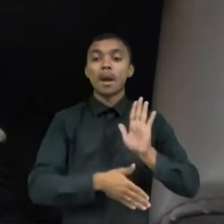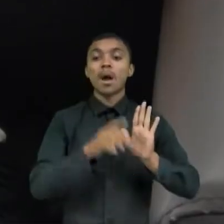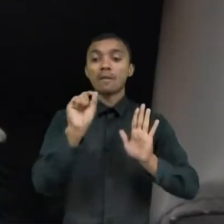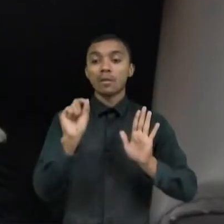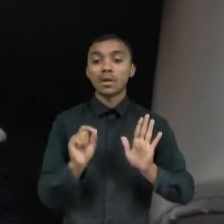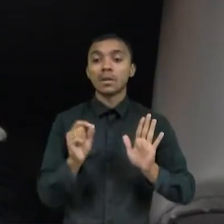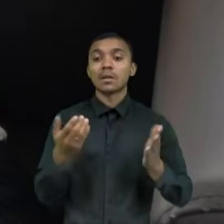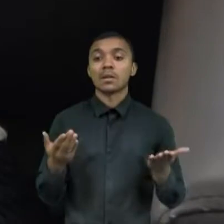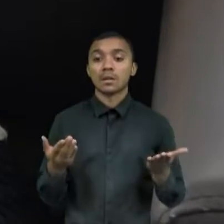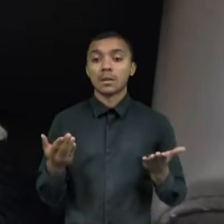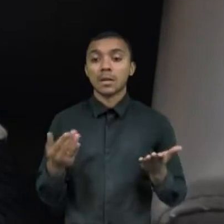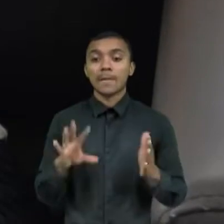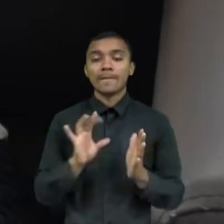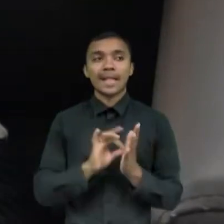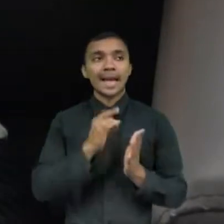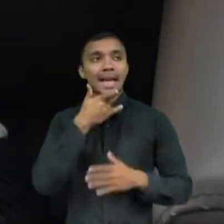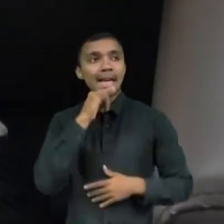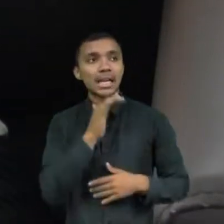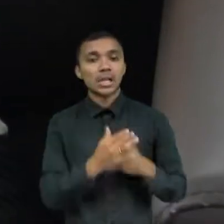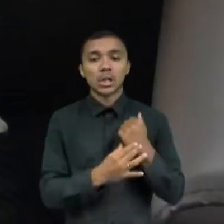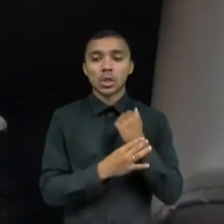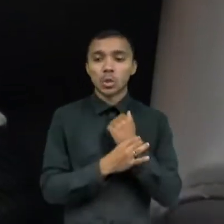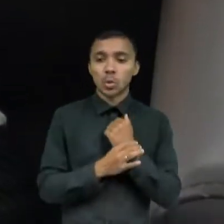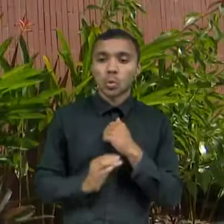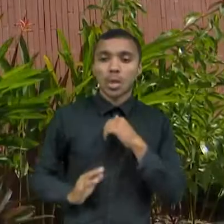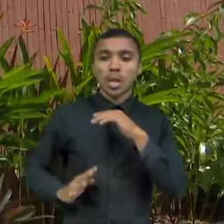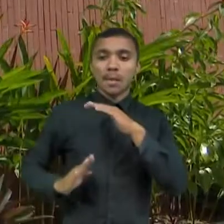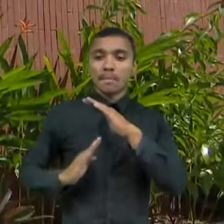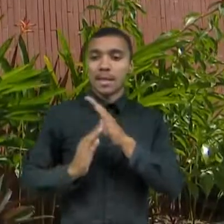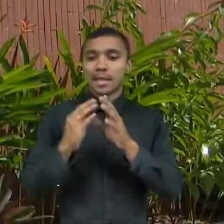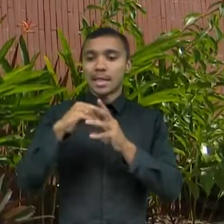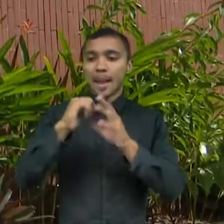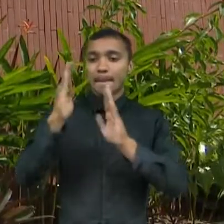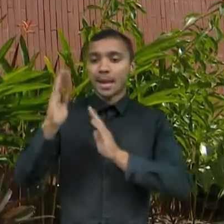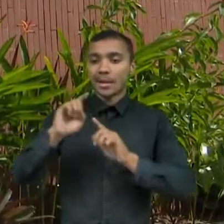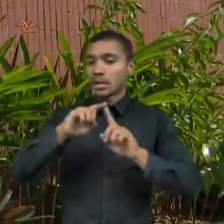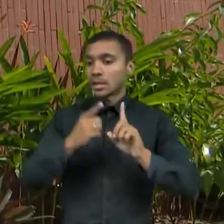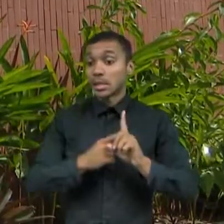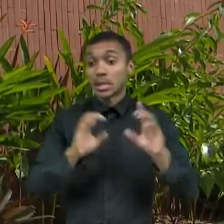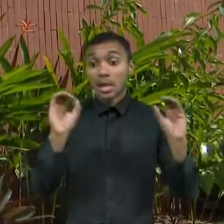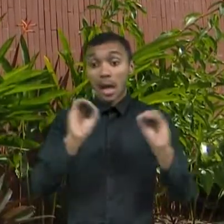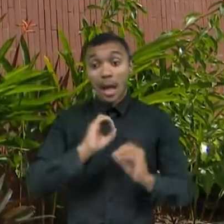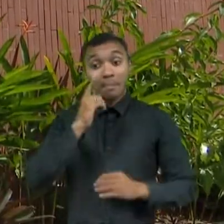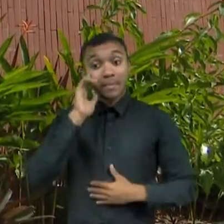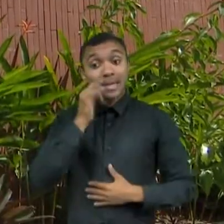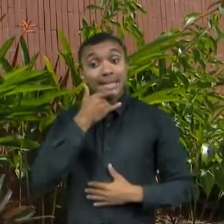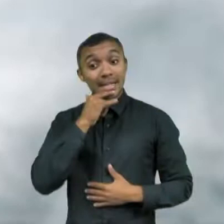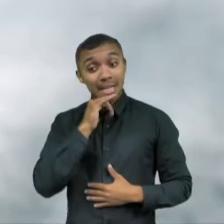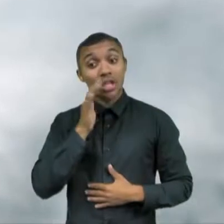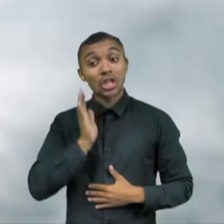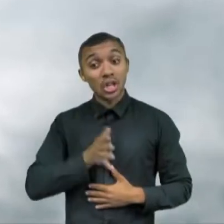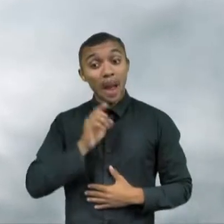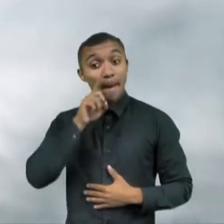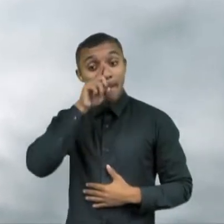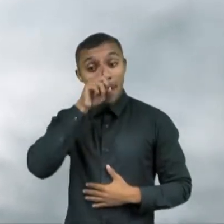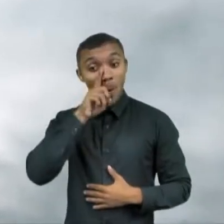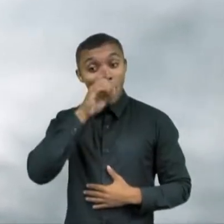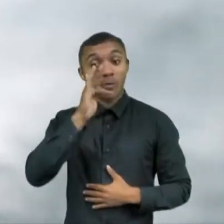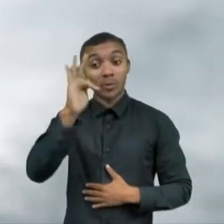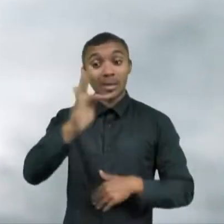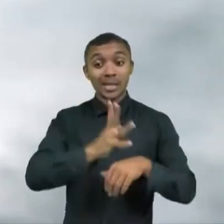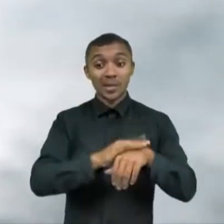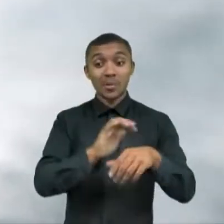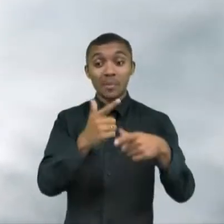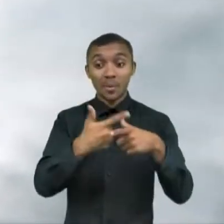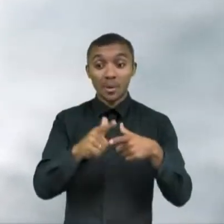nível seguro de consumo de álcool na gestação e que a bebida pode acarretar problemas graves e